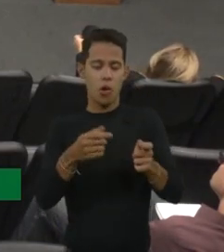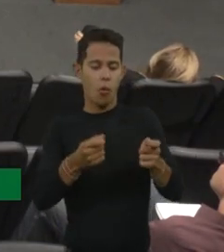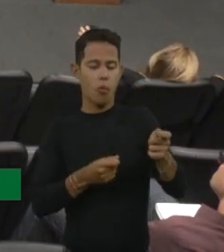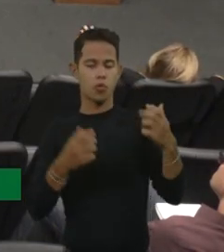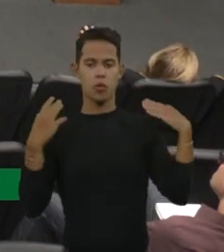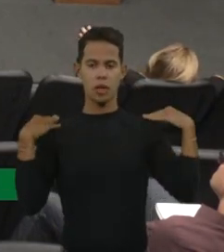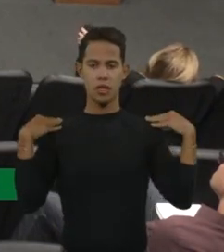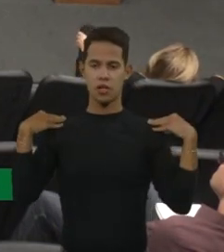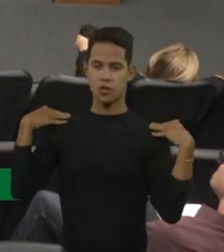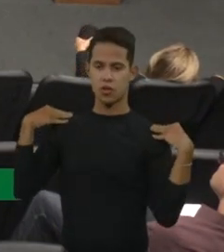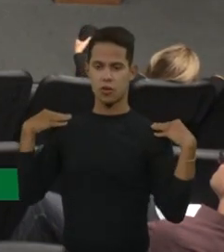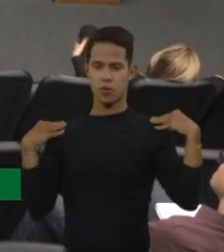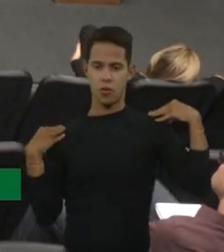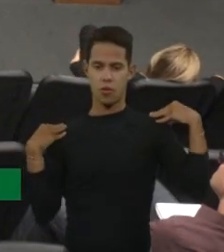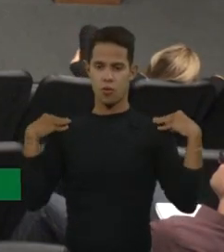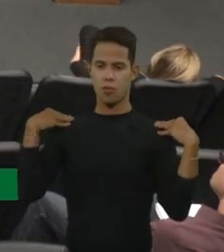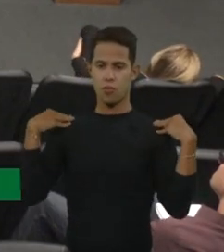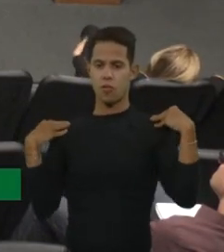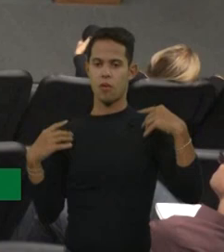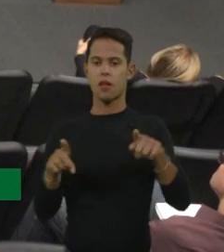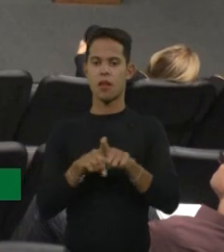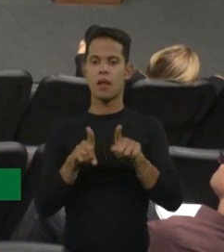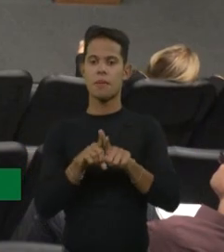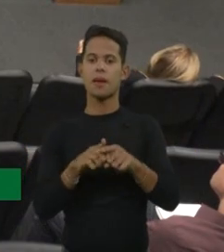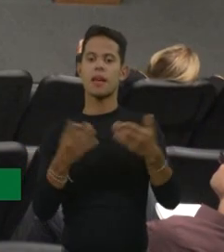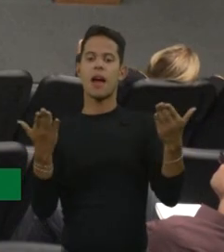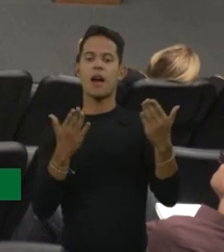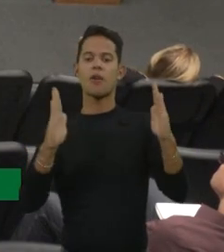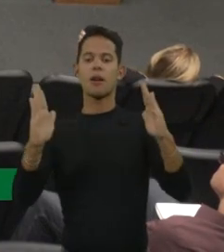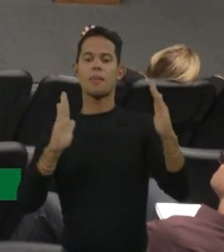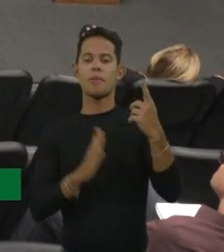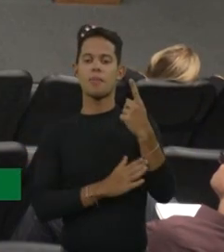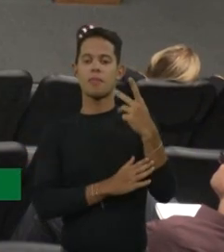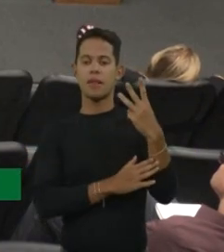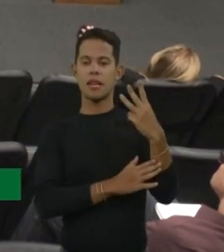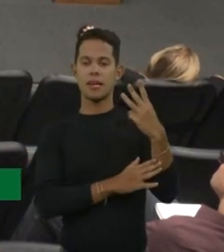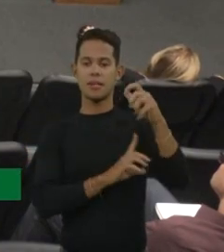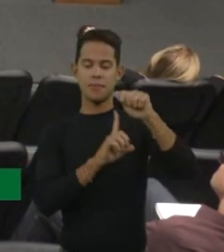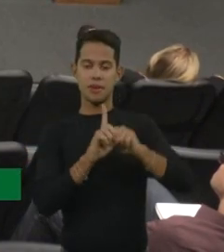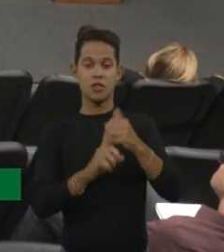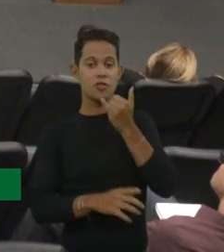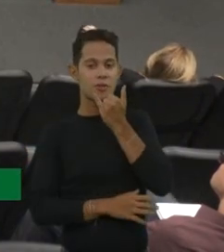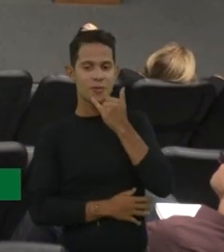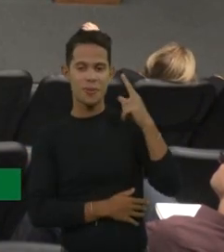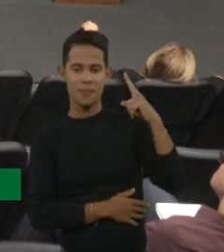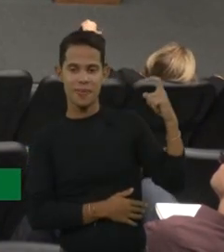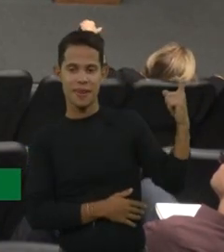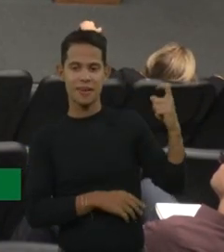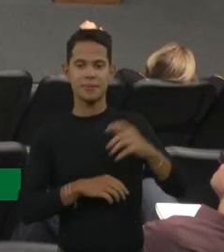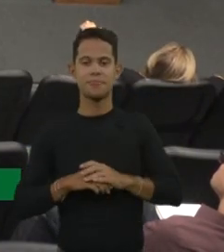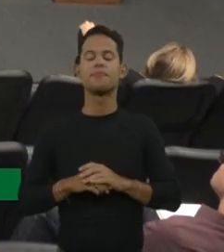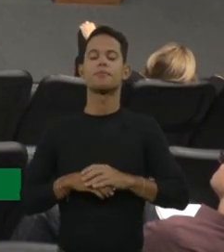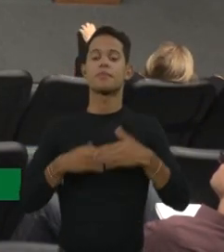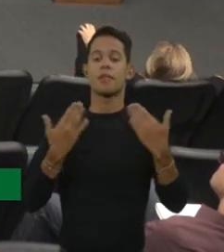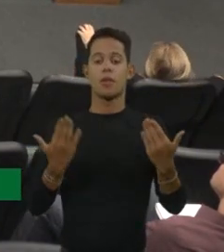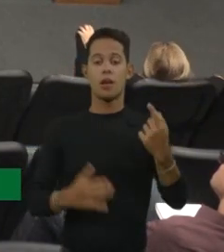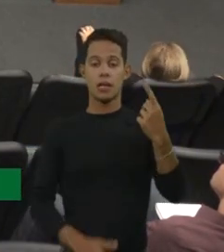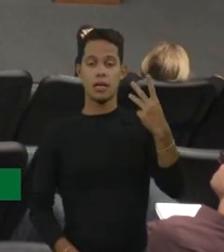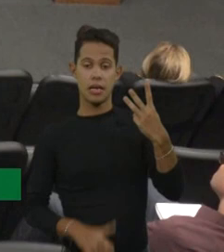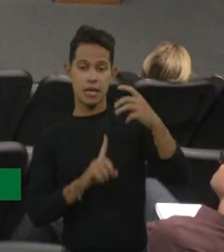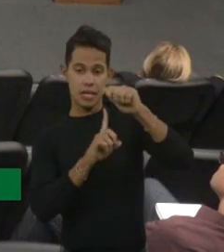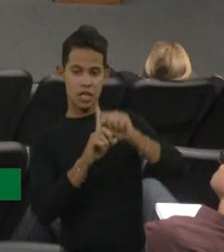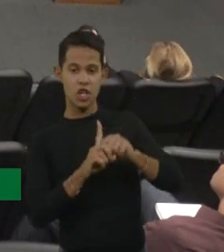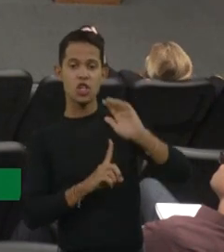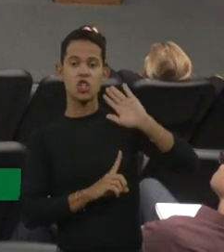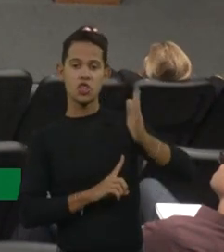rolando, e agora ela está com 13 meses, desculpa o som, então, ela está com 13 meses, né, já começando a